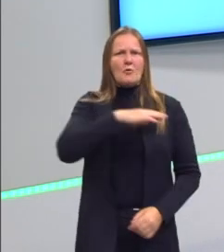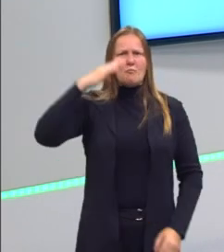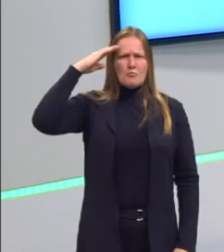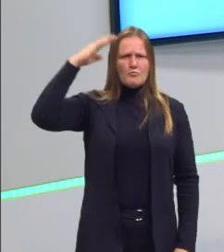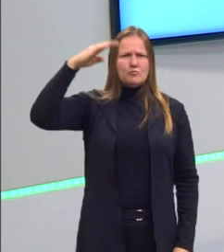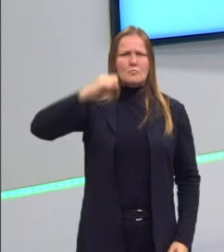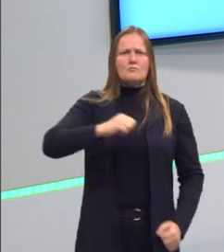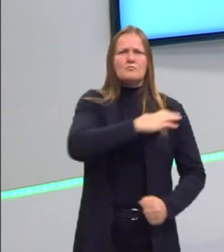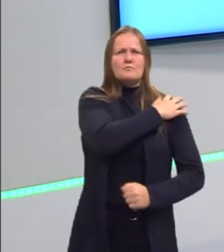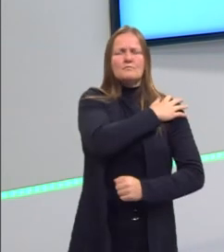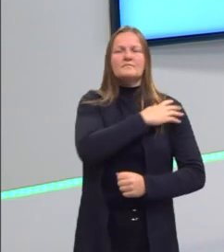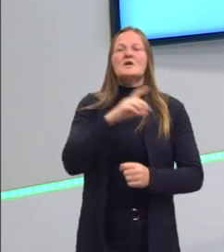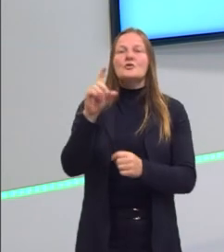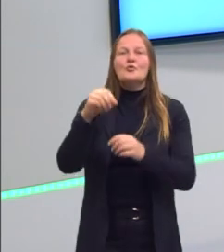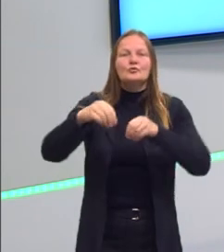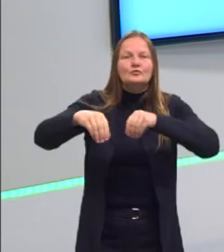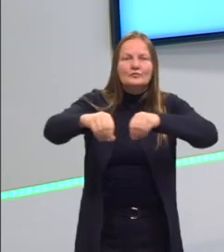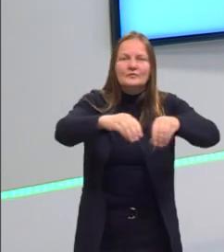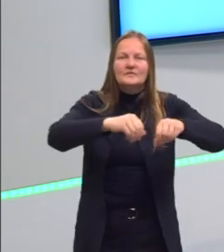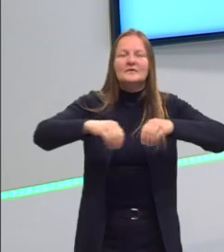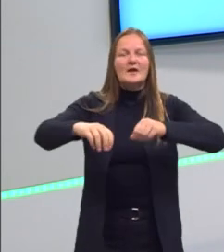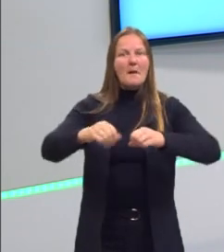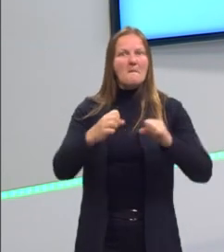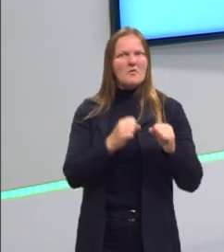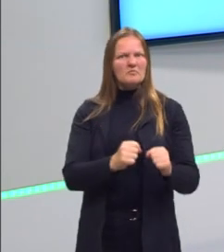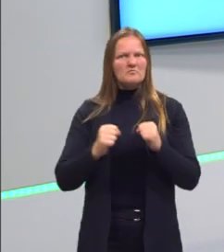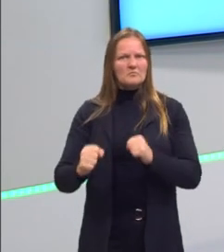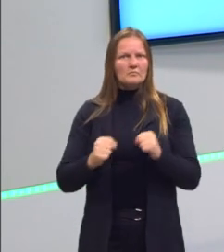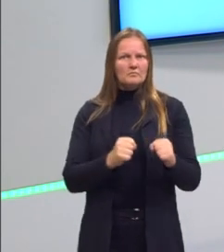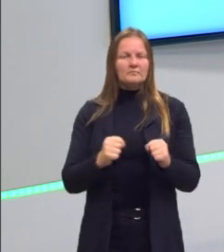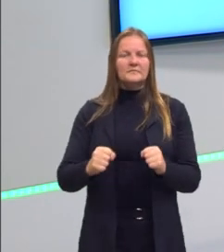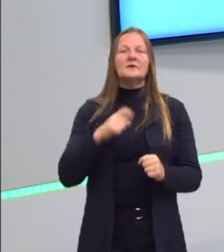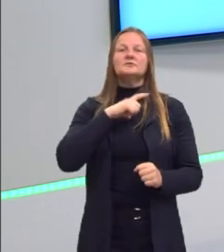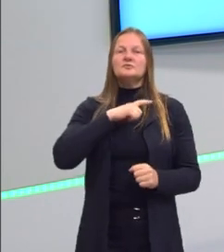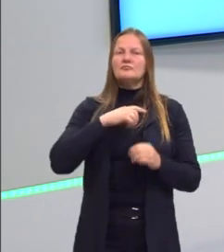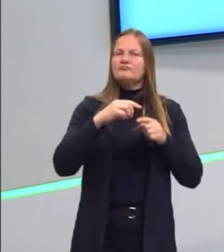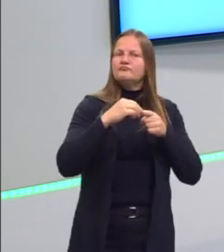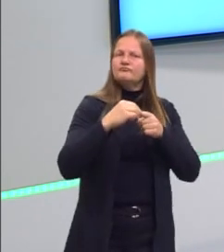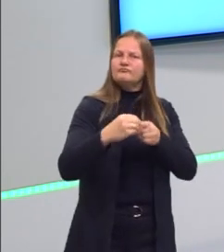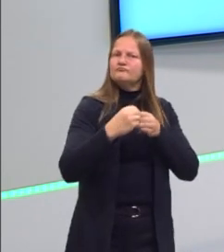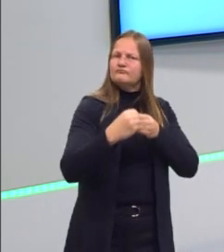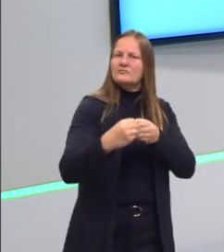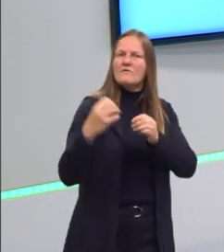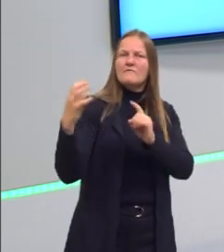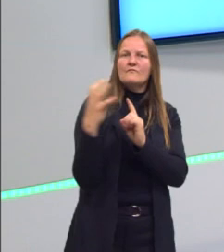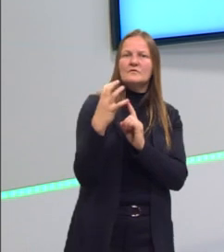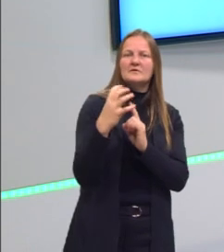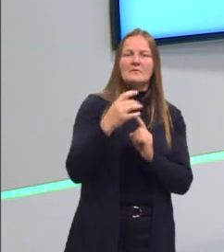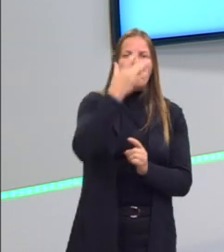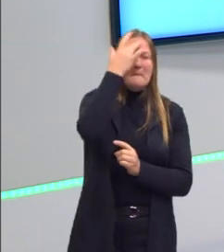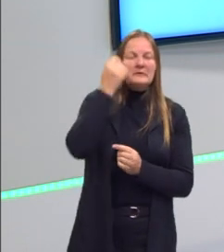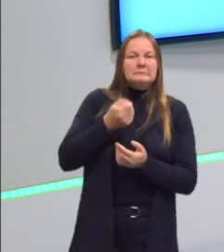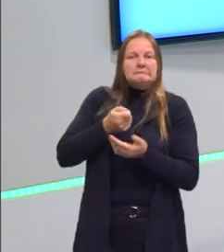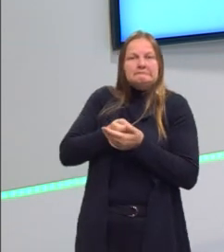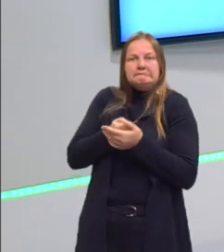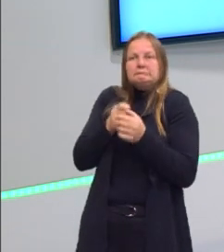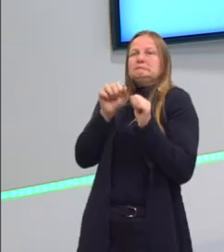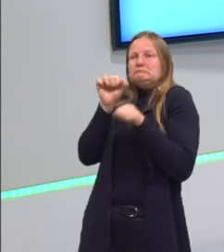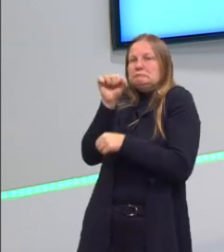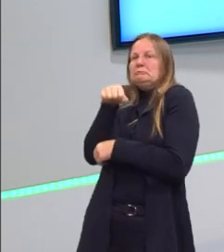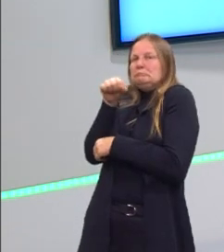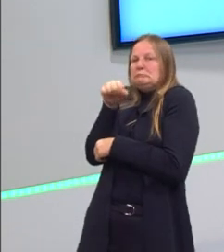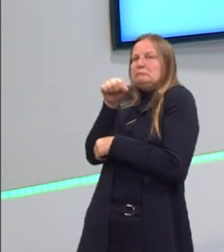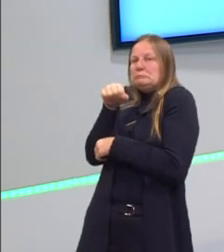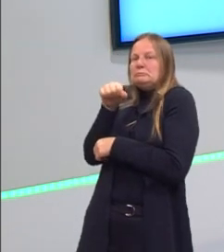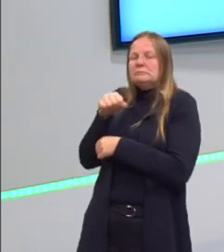coronéis geralmente eram donos de terras, pessoas muito poderosas, e que elas influenciavam as pessoas muito pelo seu poder,